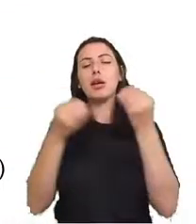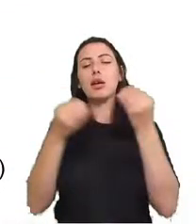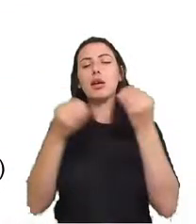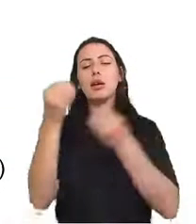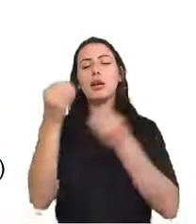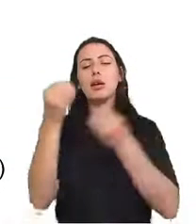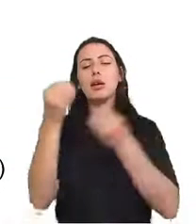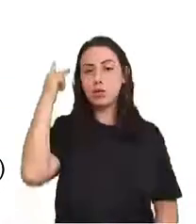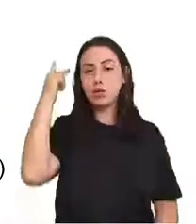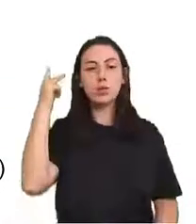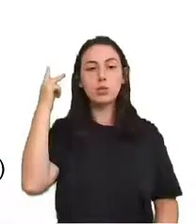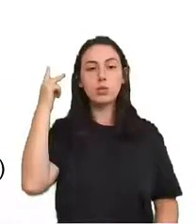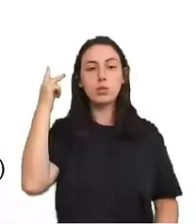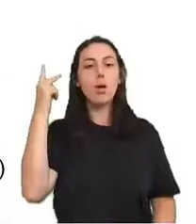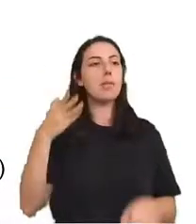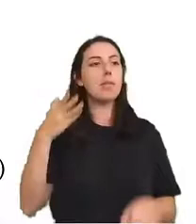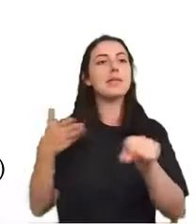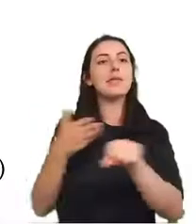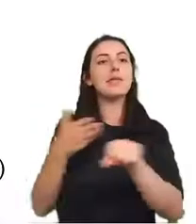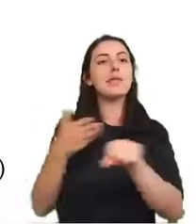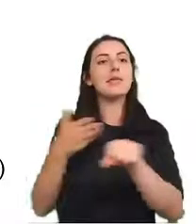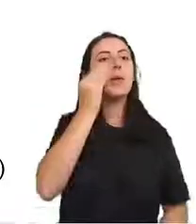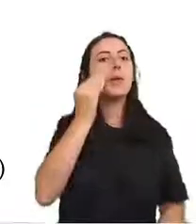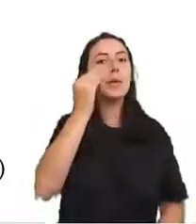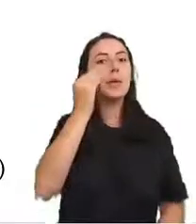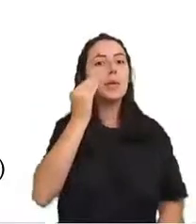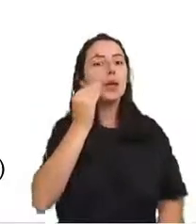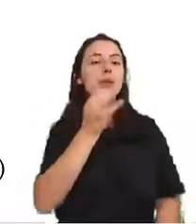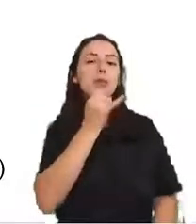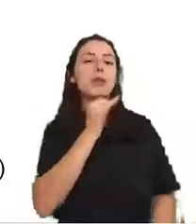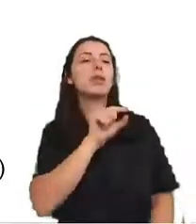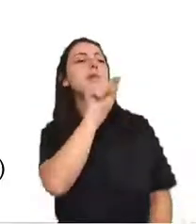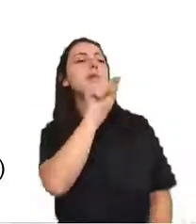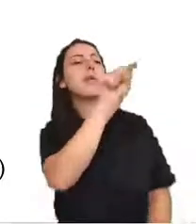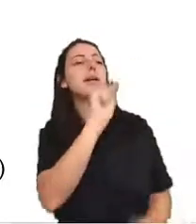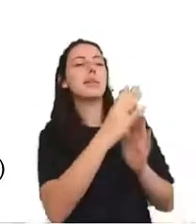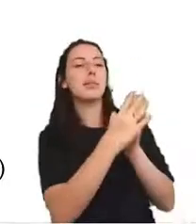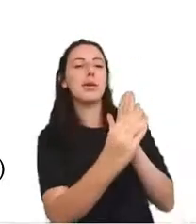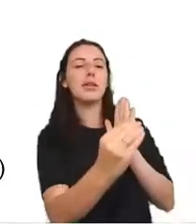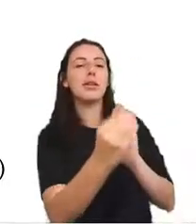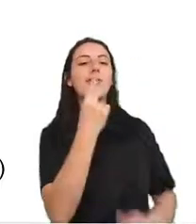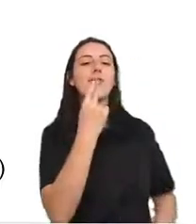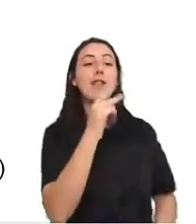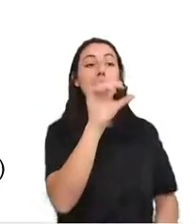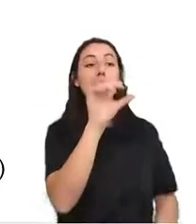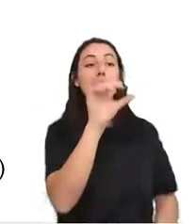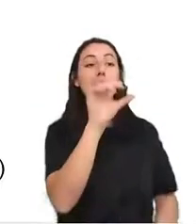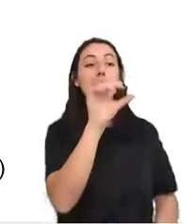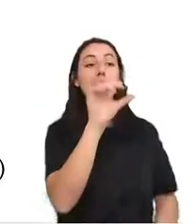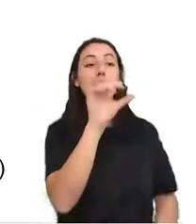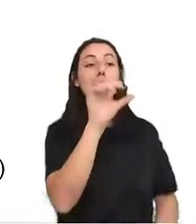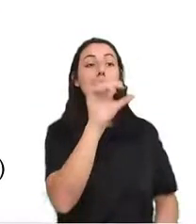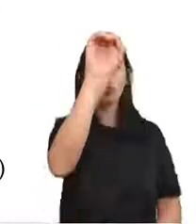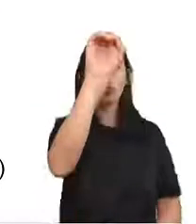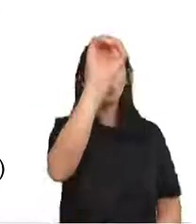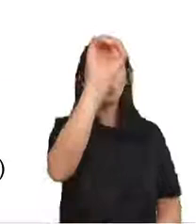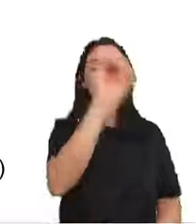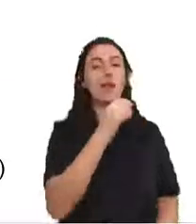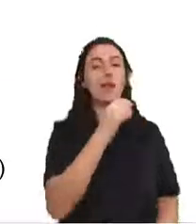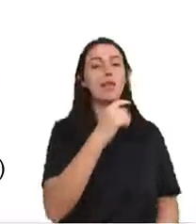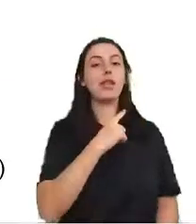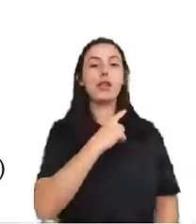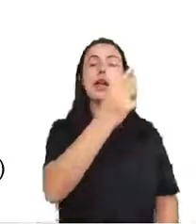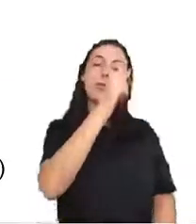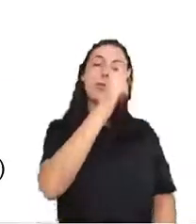de machine learning previu 90% das vezes o resultado correto nos testes. Eu acho que isso adiciona confiança